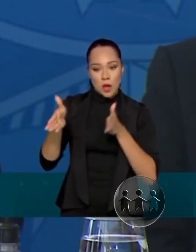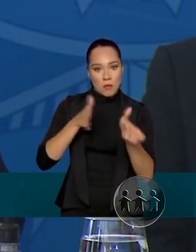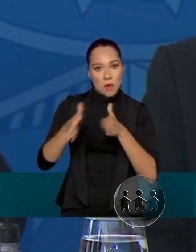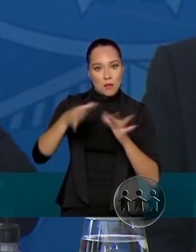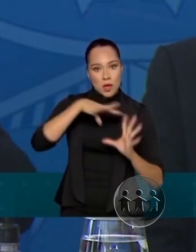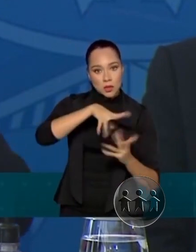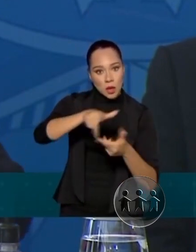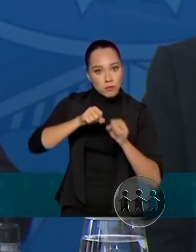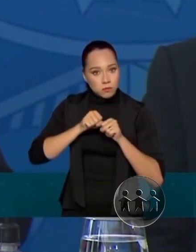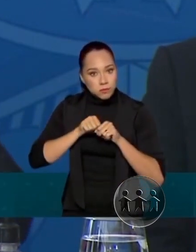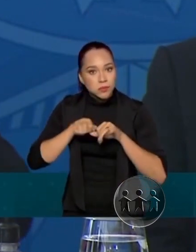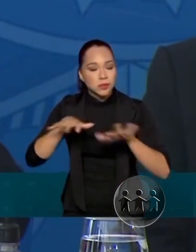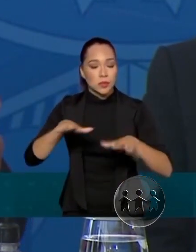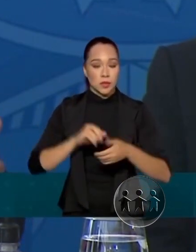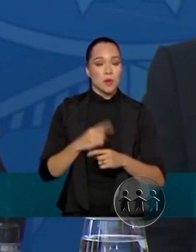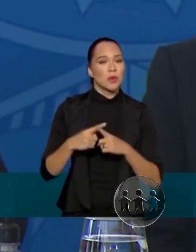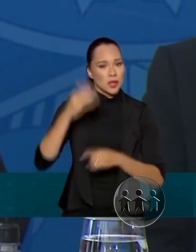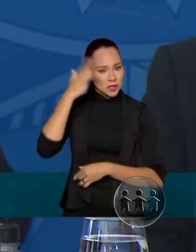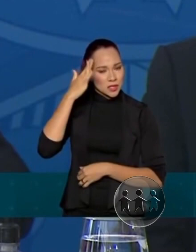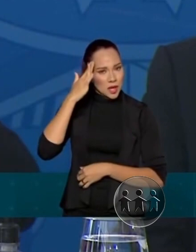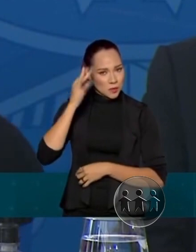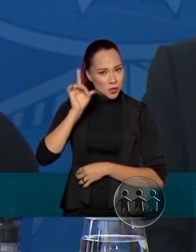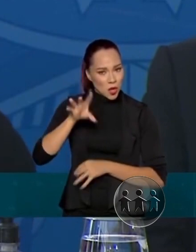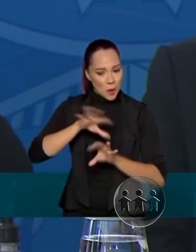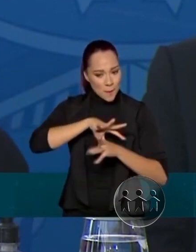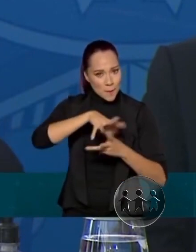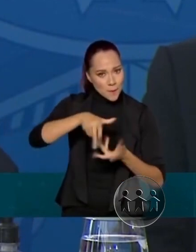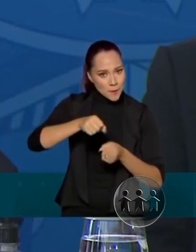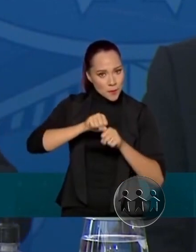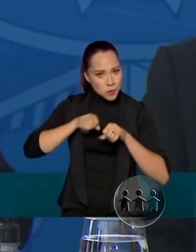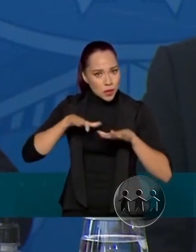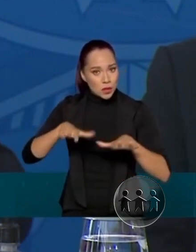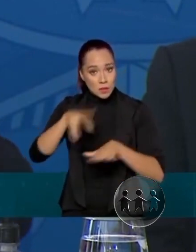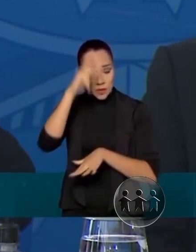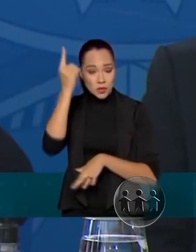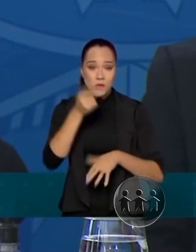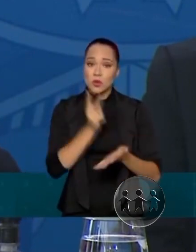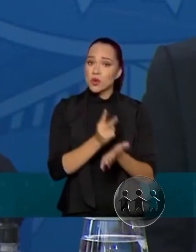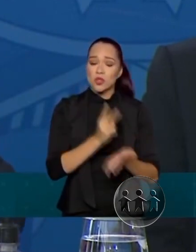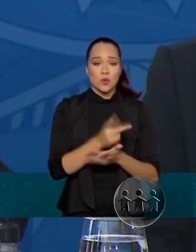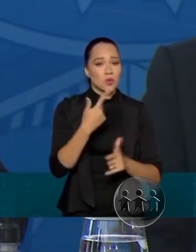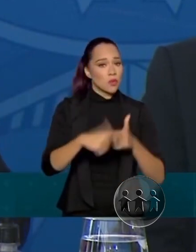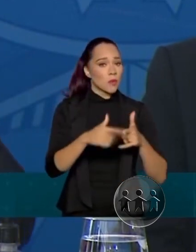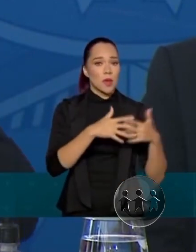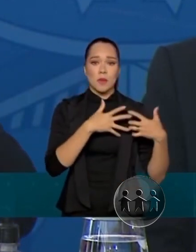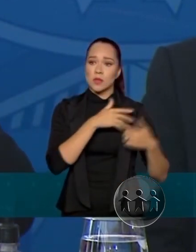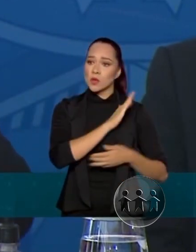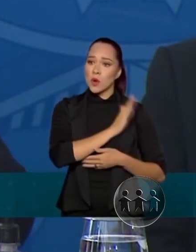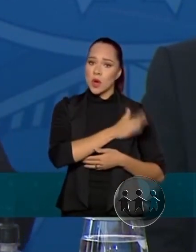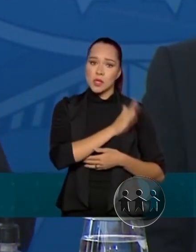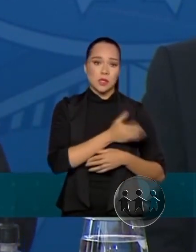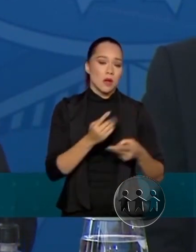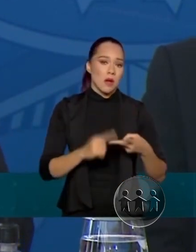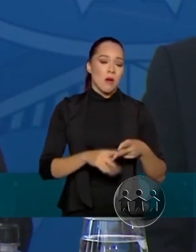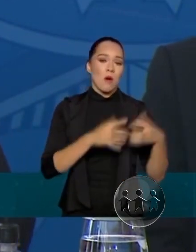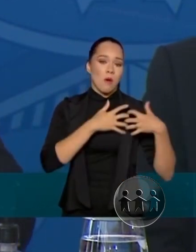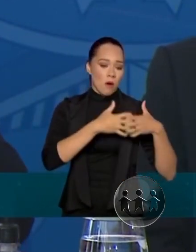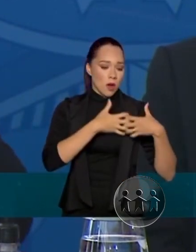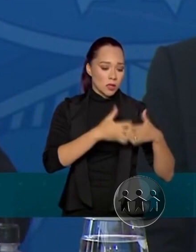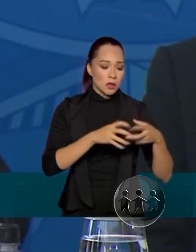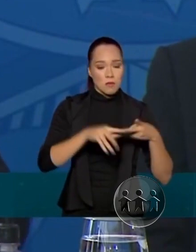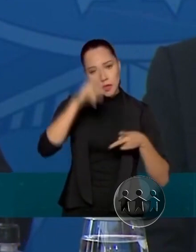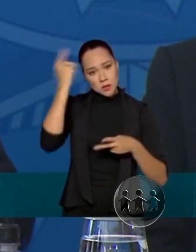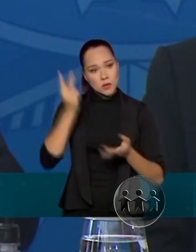porque nós sabemos que além da pandemia as pessoas continuam tendo doenças cardiovasculares, as pessoas continuam tendo